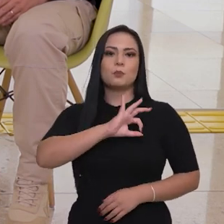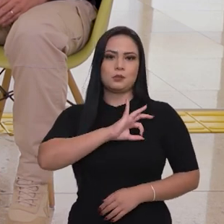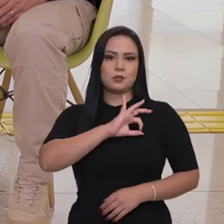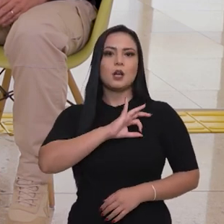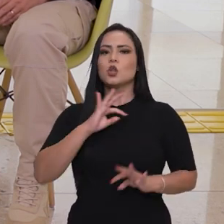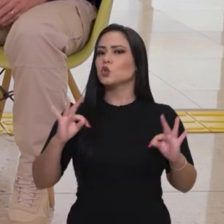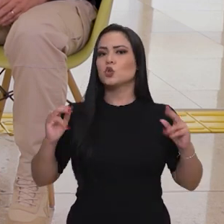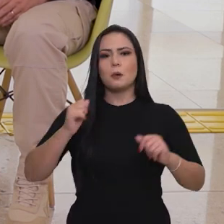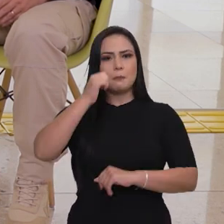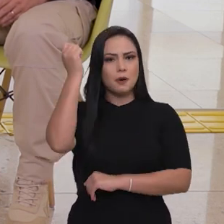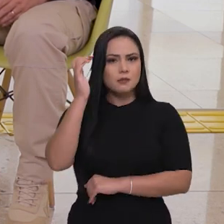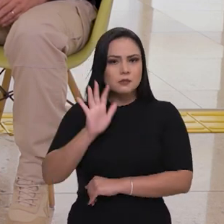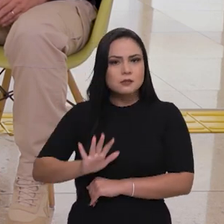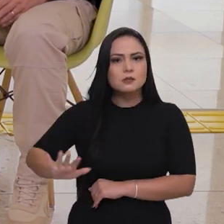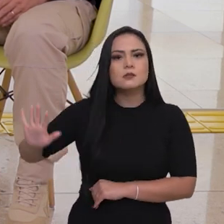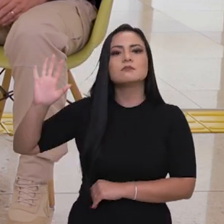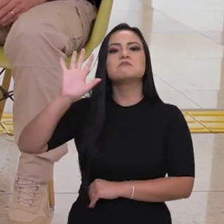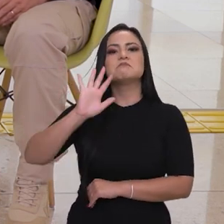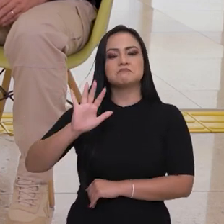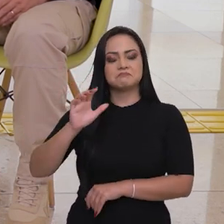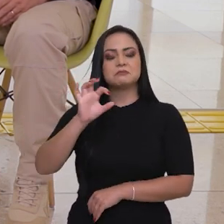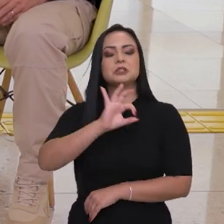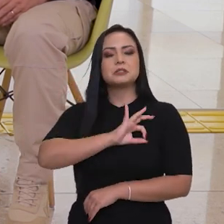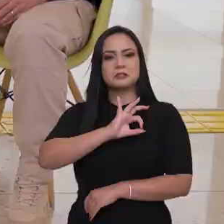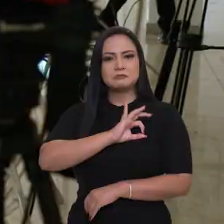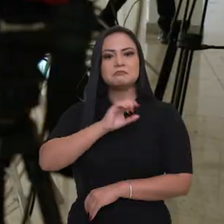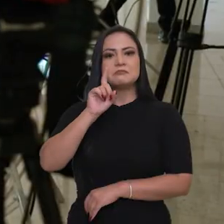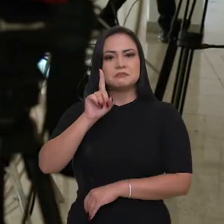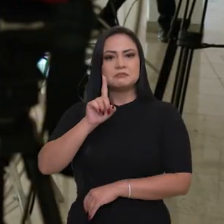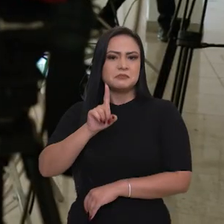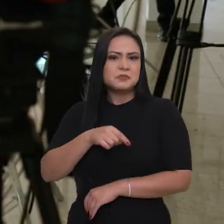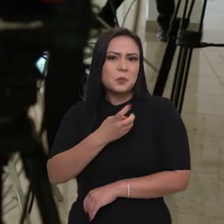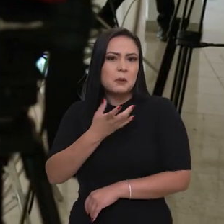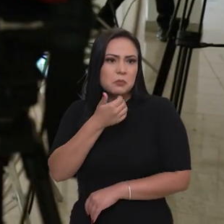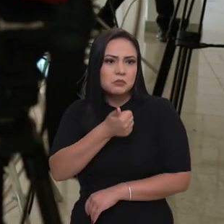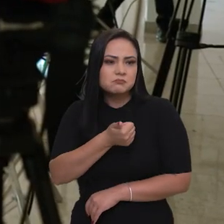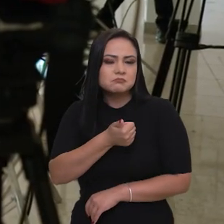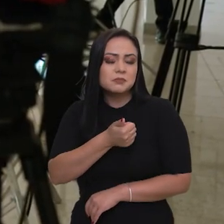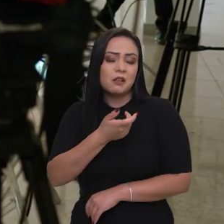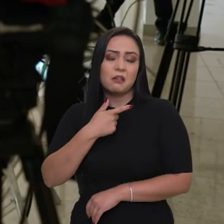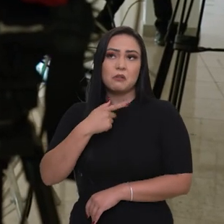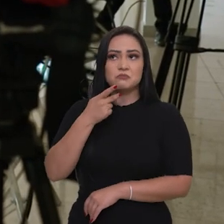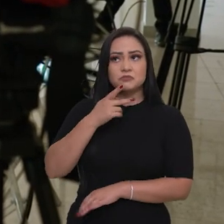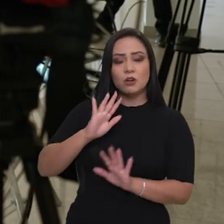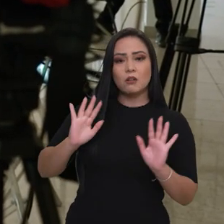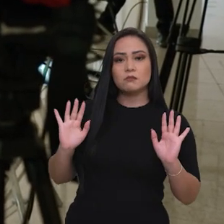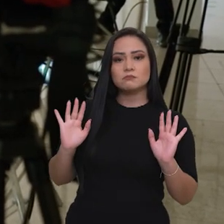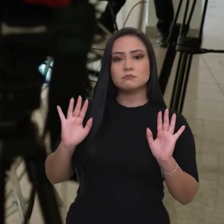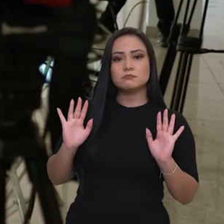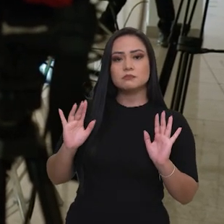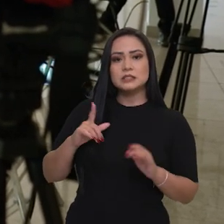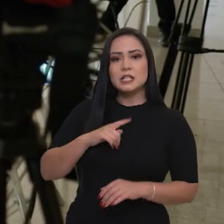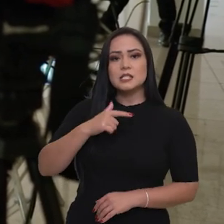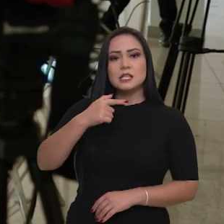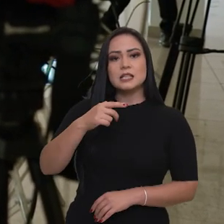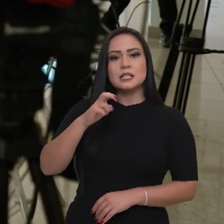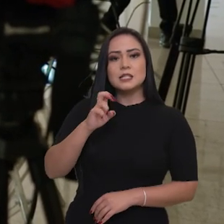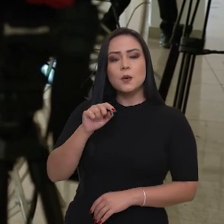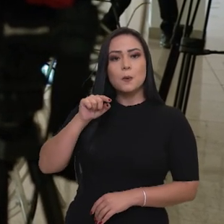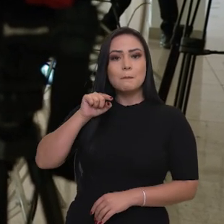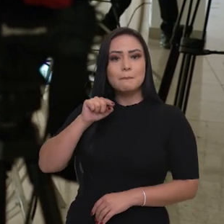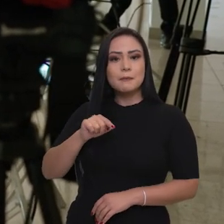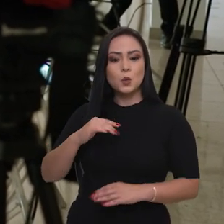policiais. Em todo o Brasil é bastante? 13 mil policiais. É suficiente? Eu diria que para